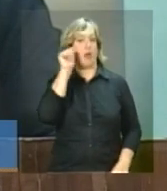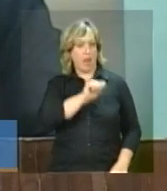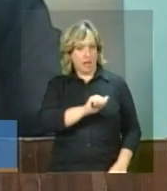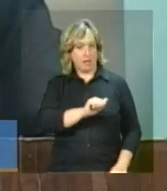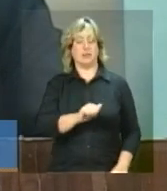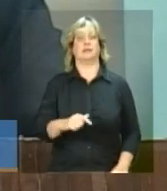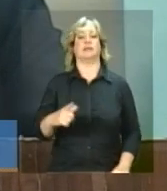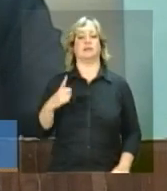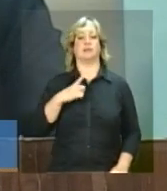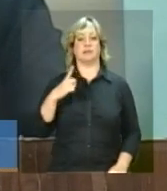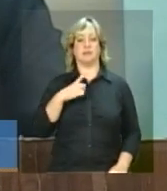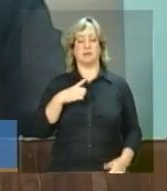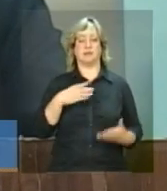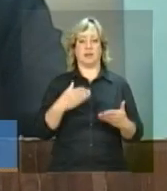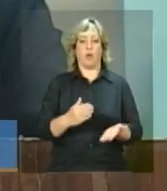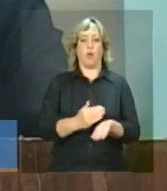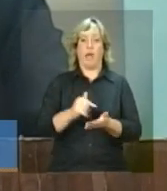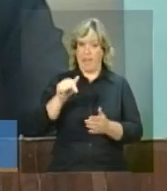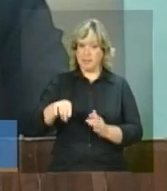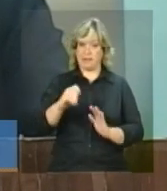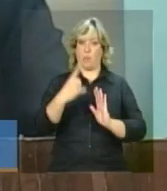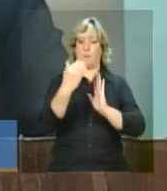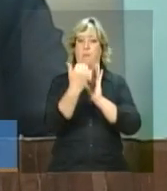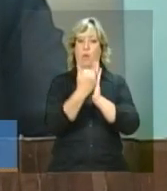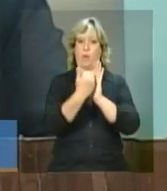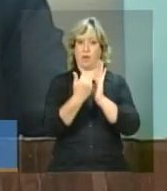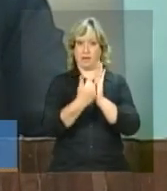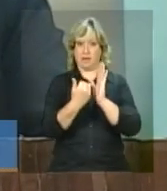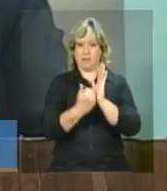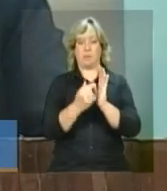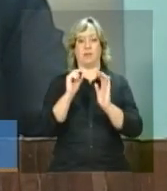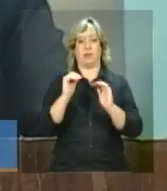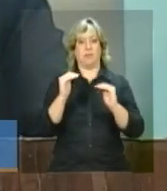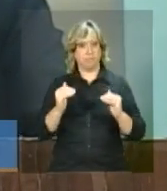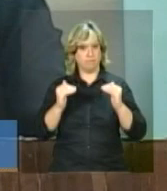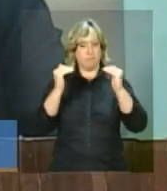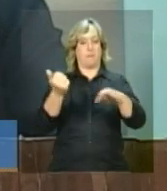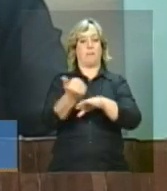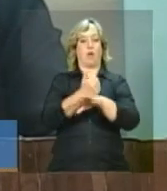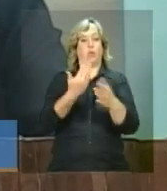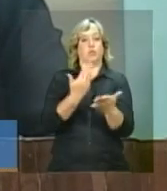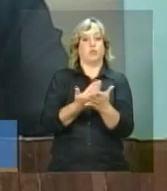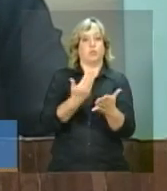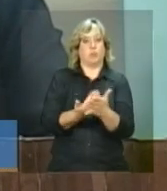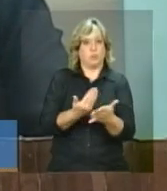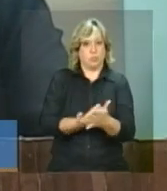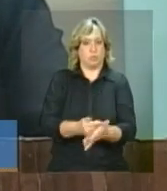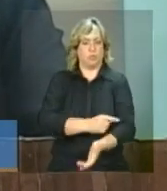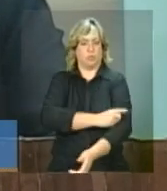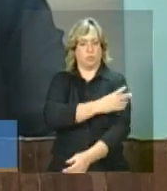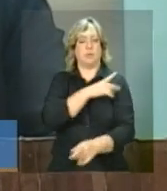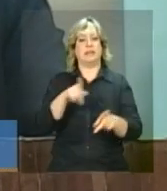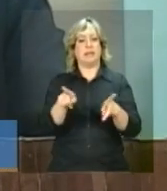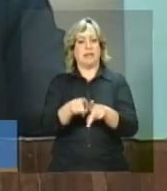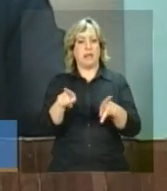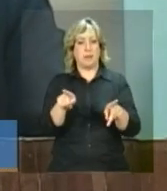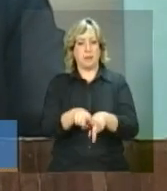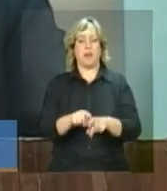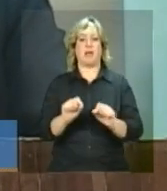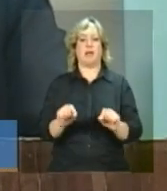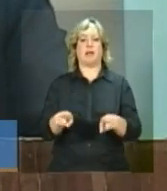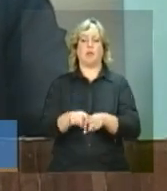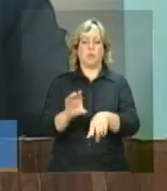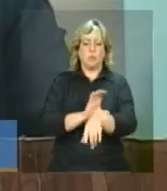processo, que é um programa de elevação da escolaridade, agregado à qualificação